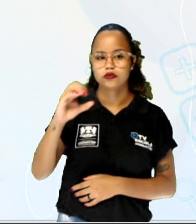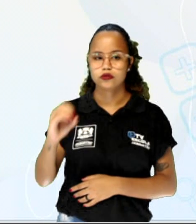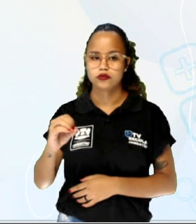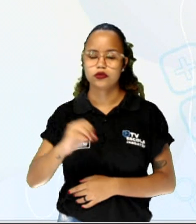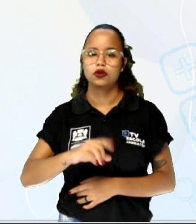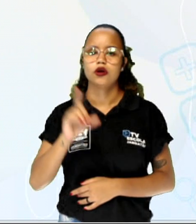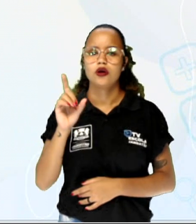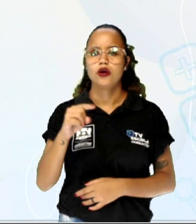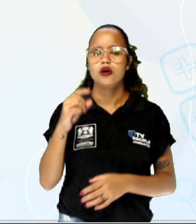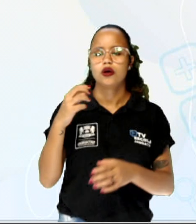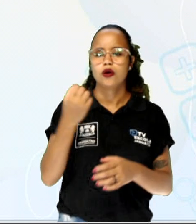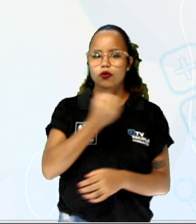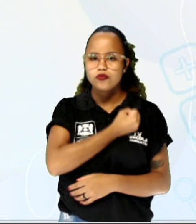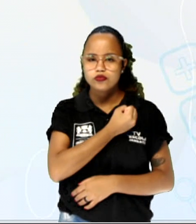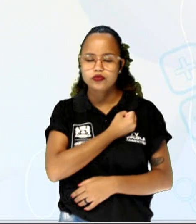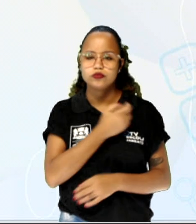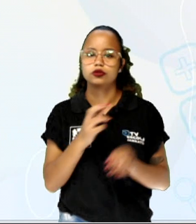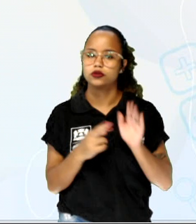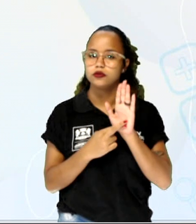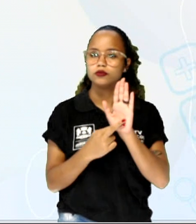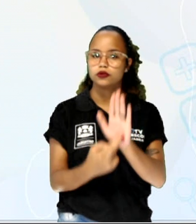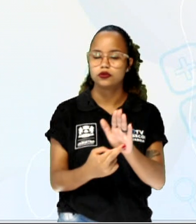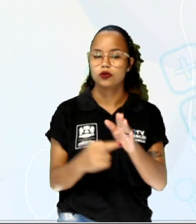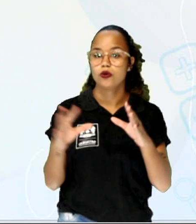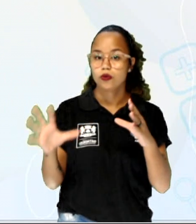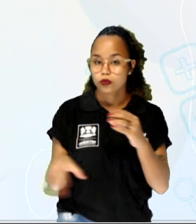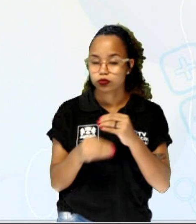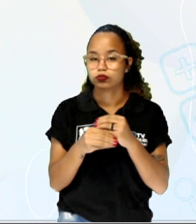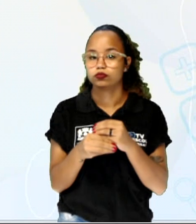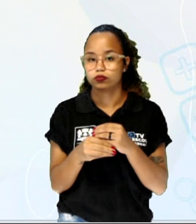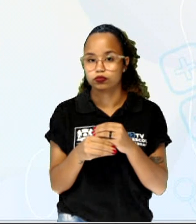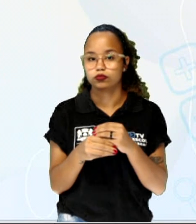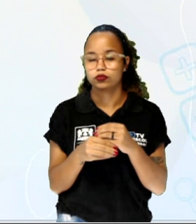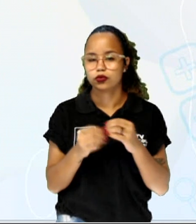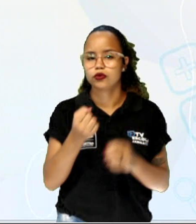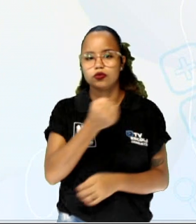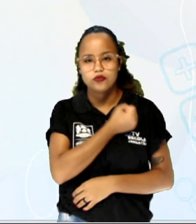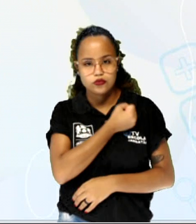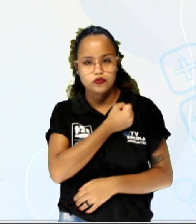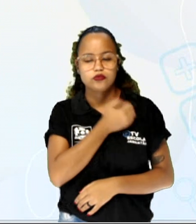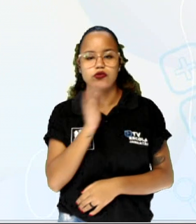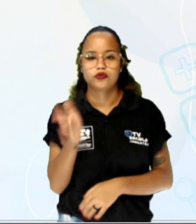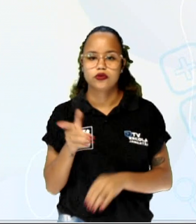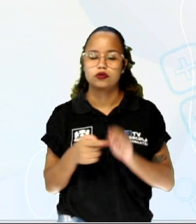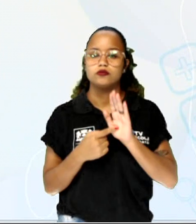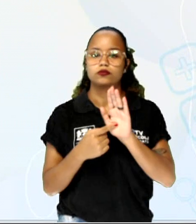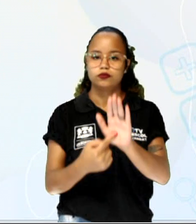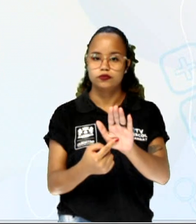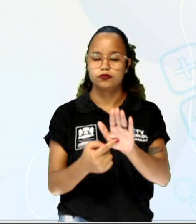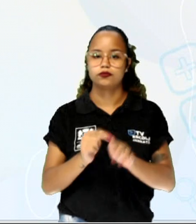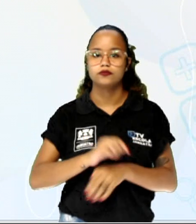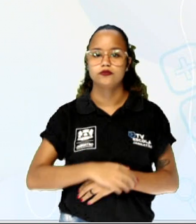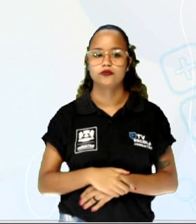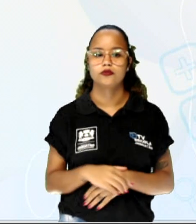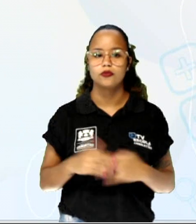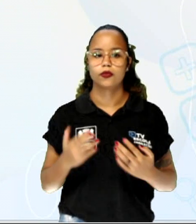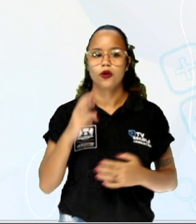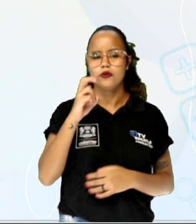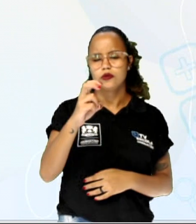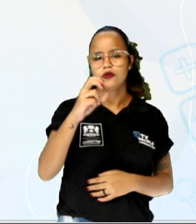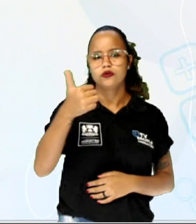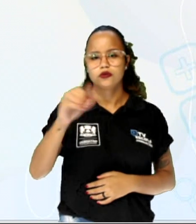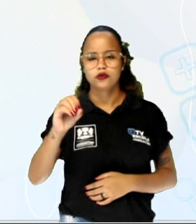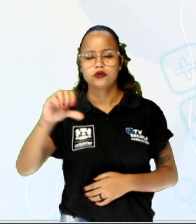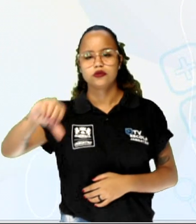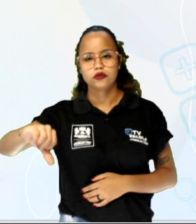é isso, é um número que possa retratar, né? O conjunto dos números que estão apresentados. Então 5, 10 e 9,